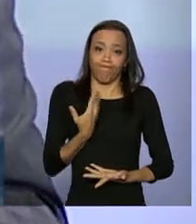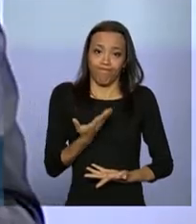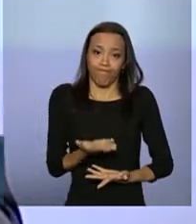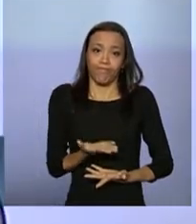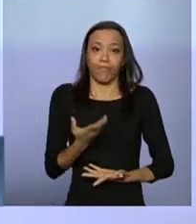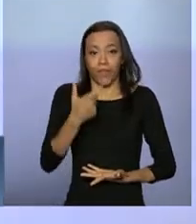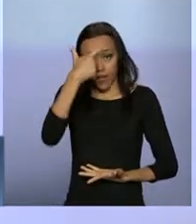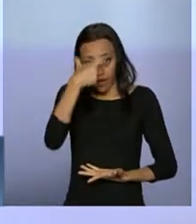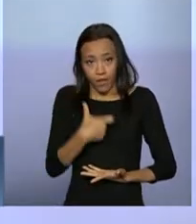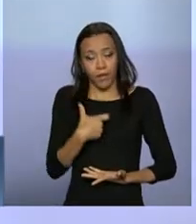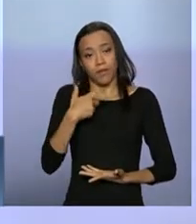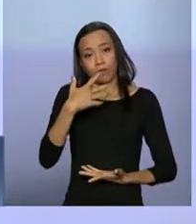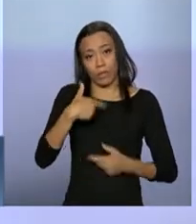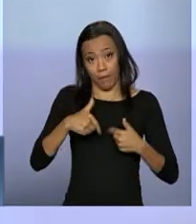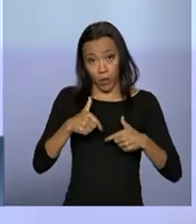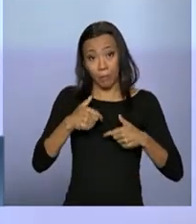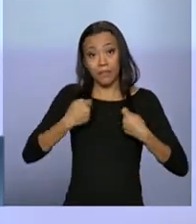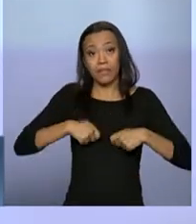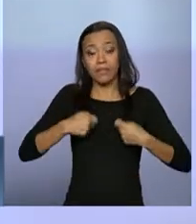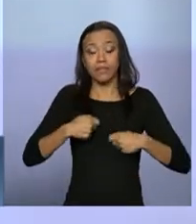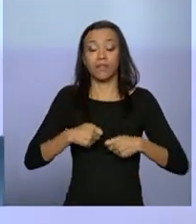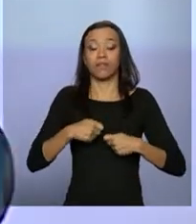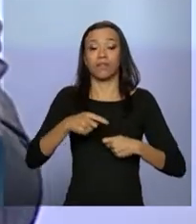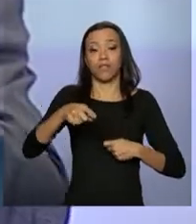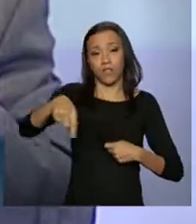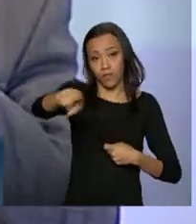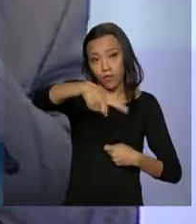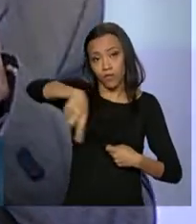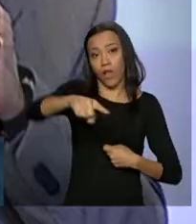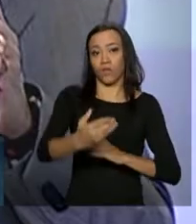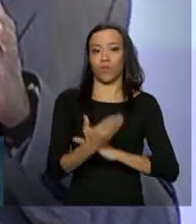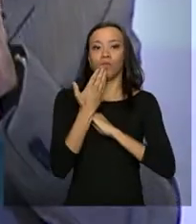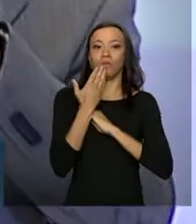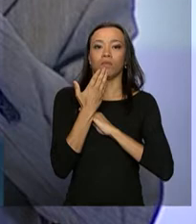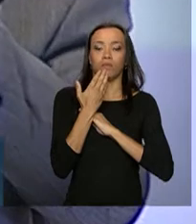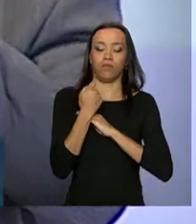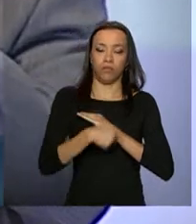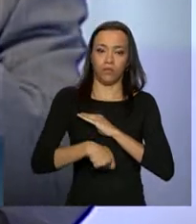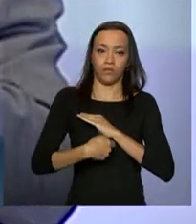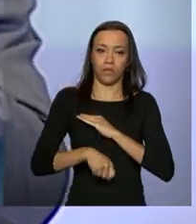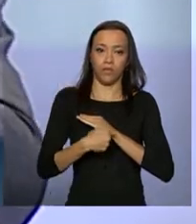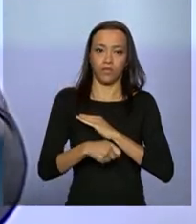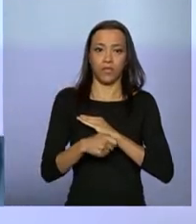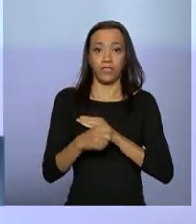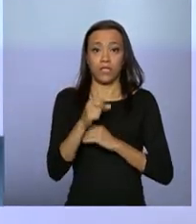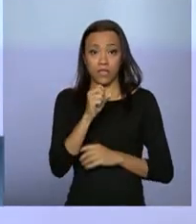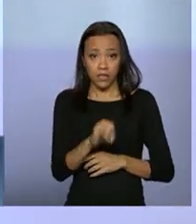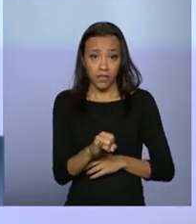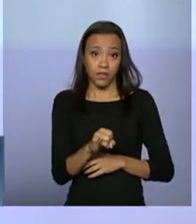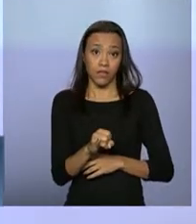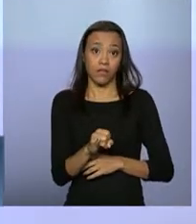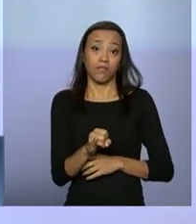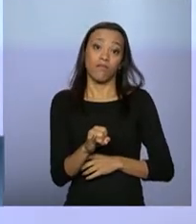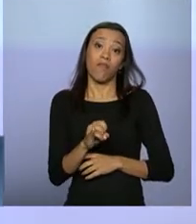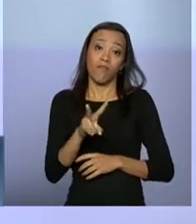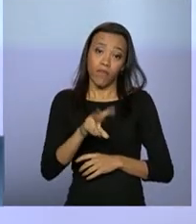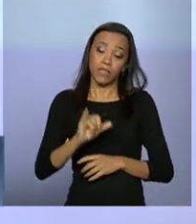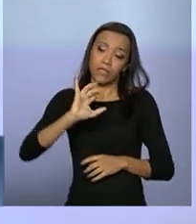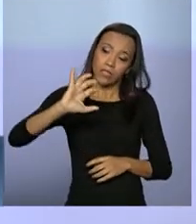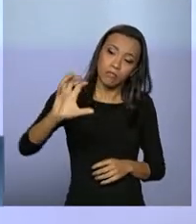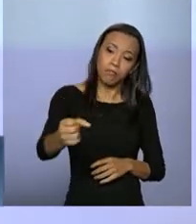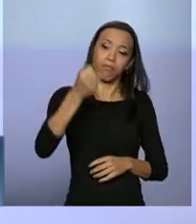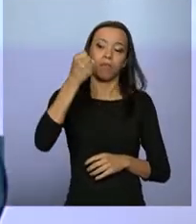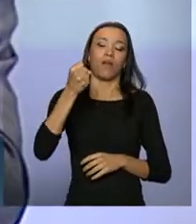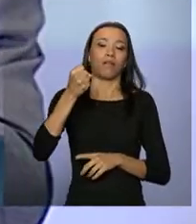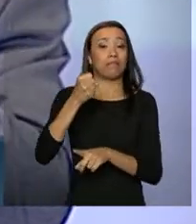precisa de nós. E esse trabalhador, em dois momentos, se for necessário, será resgatado se